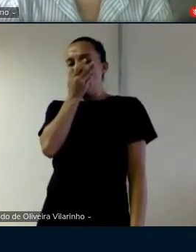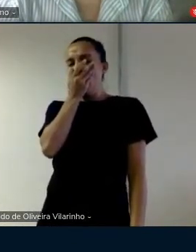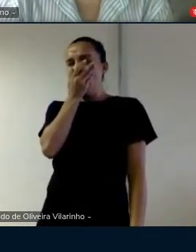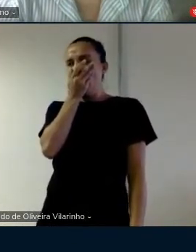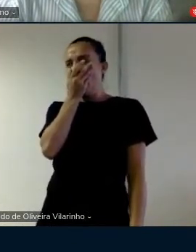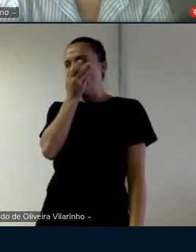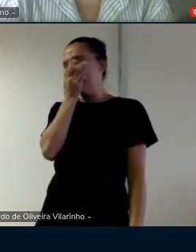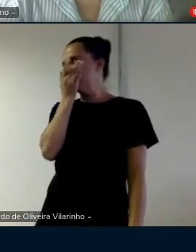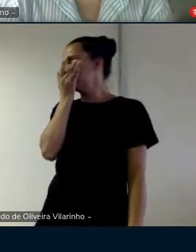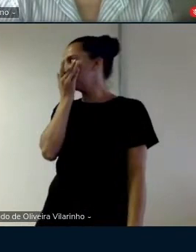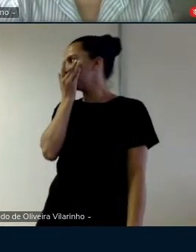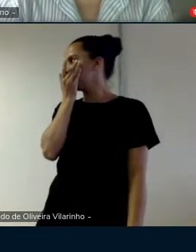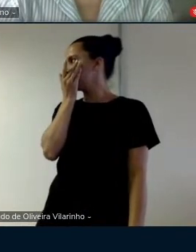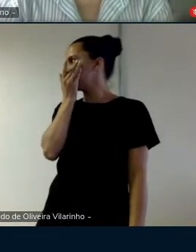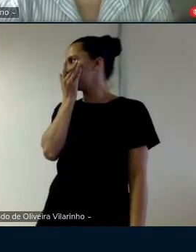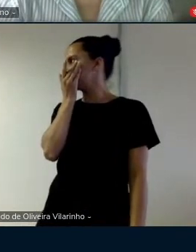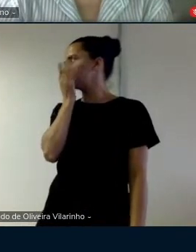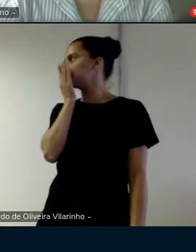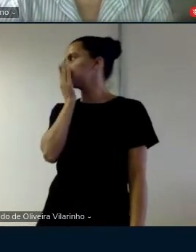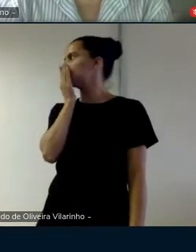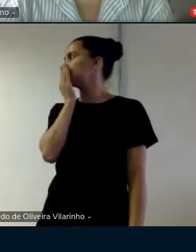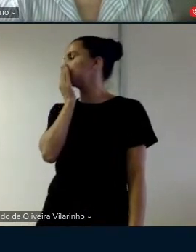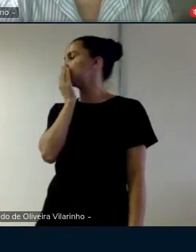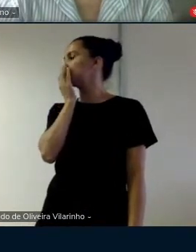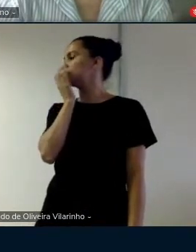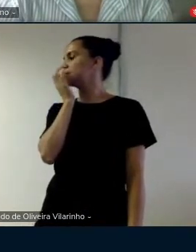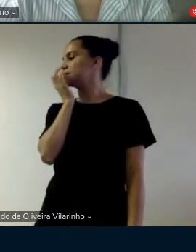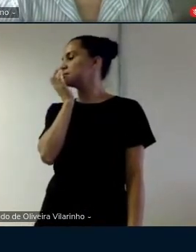ó tá vendo sempre vira contrário